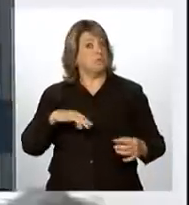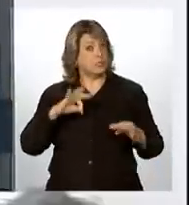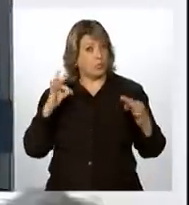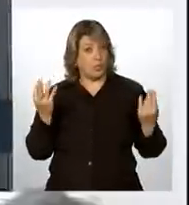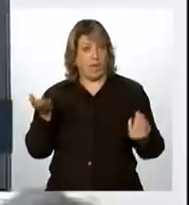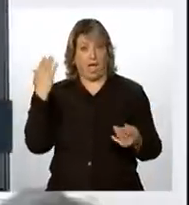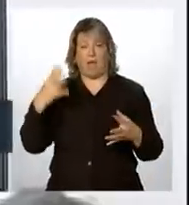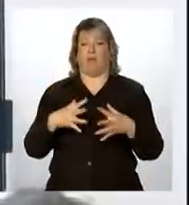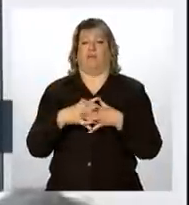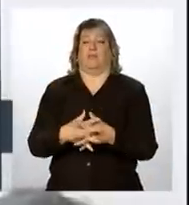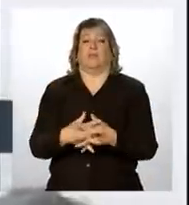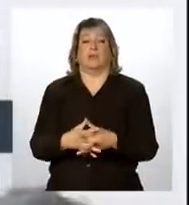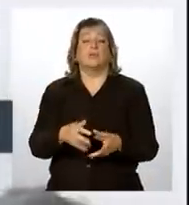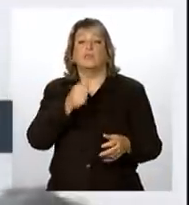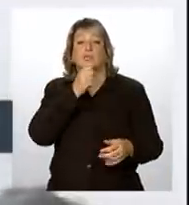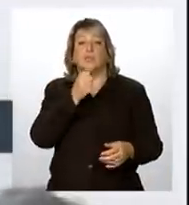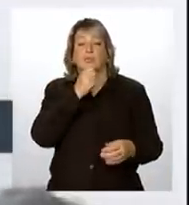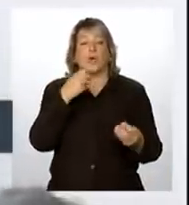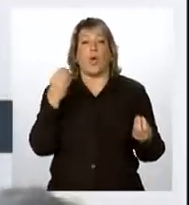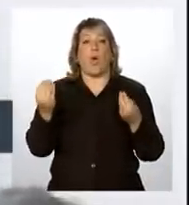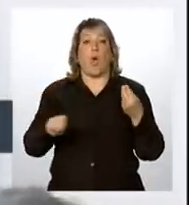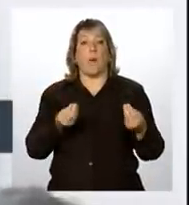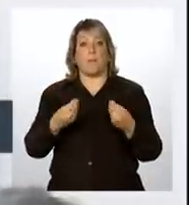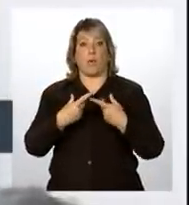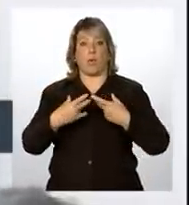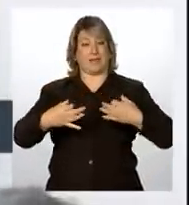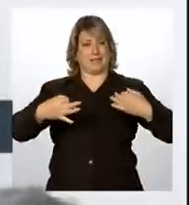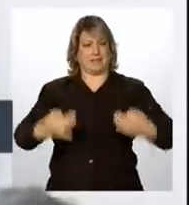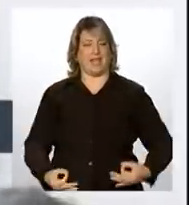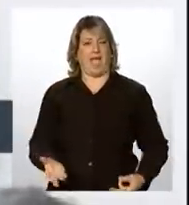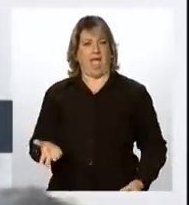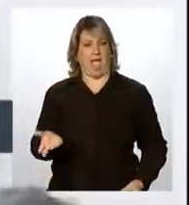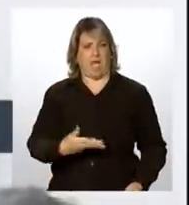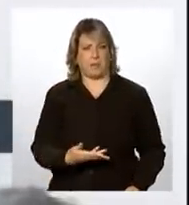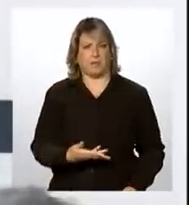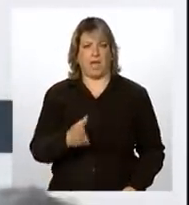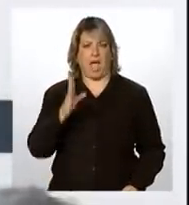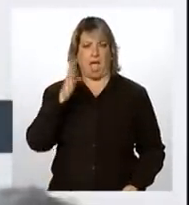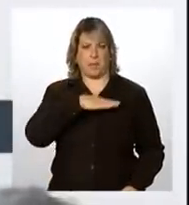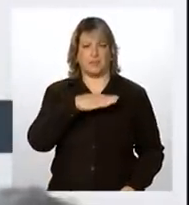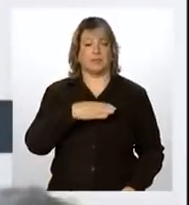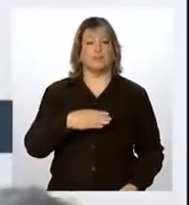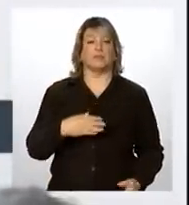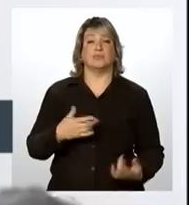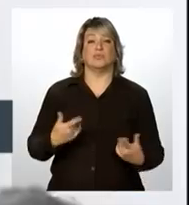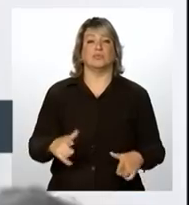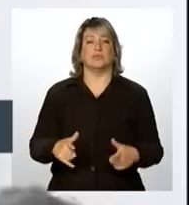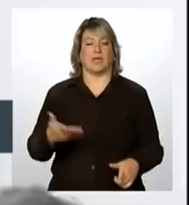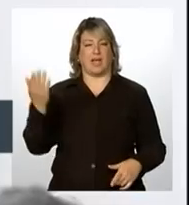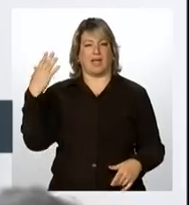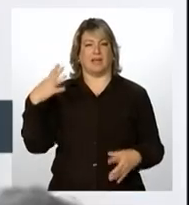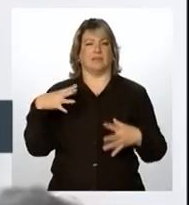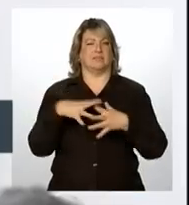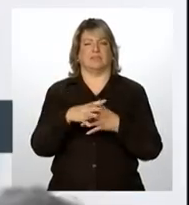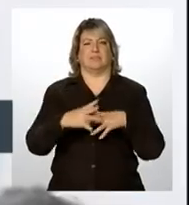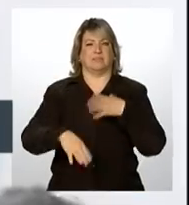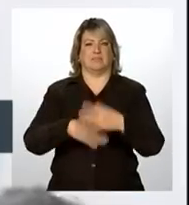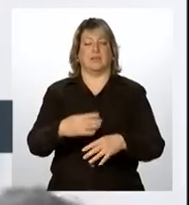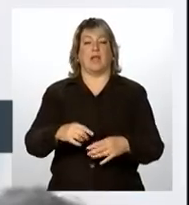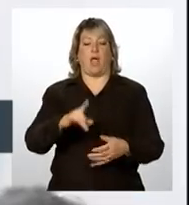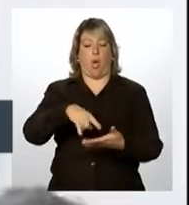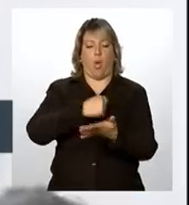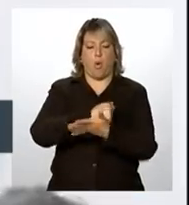ter um mecanismo célebre, ágil, para você fazer a contratação,